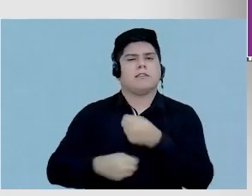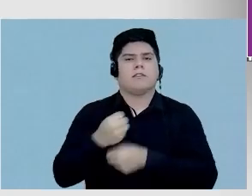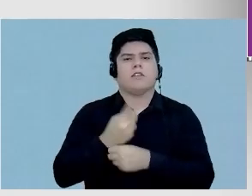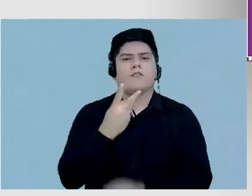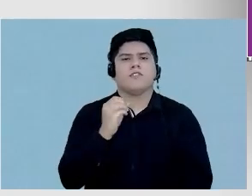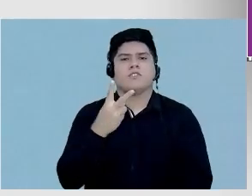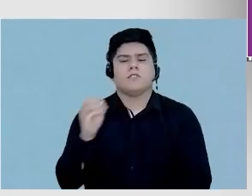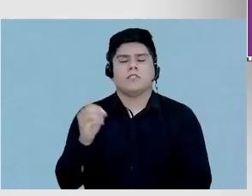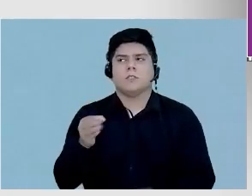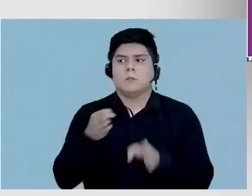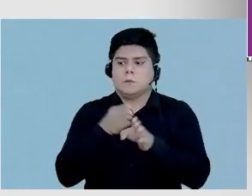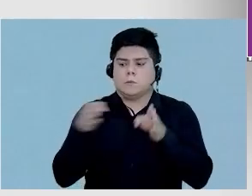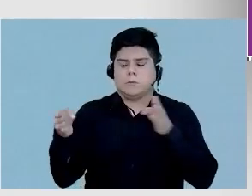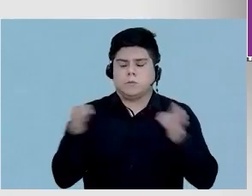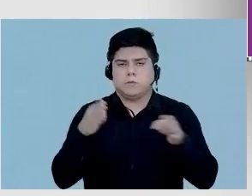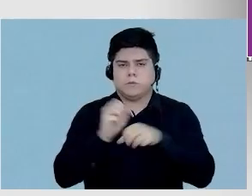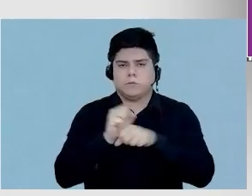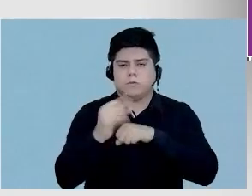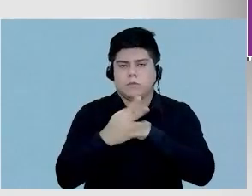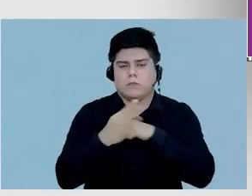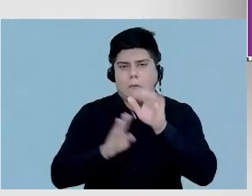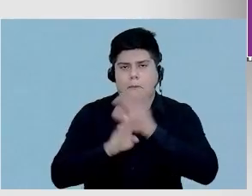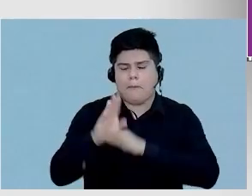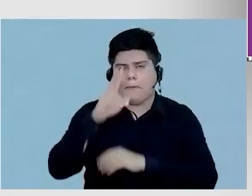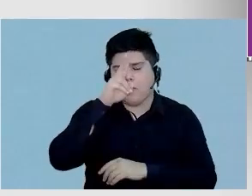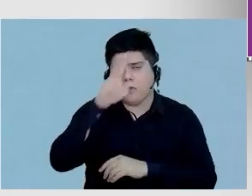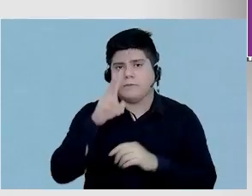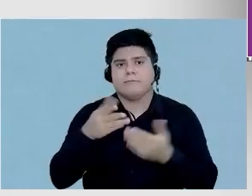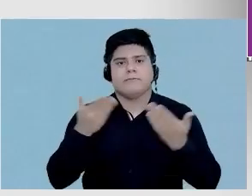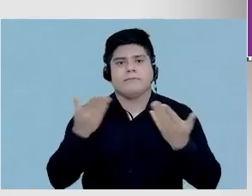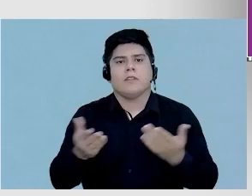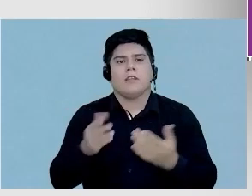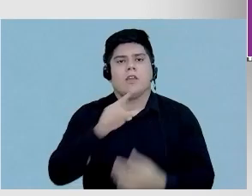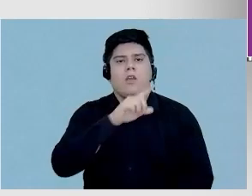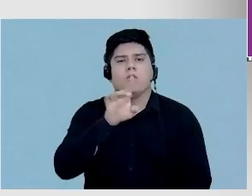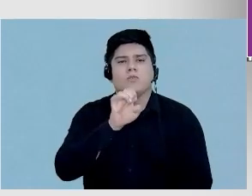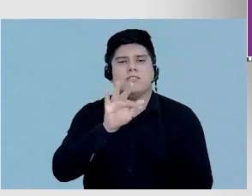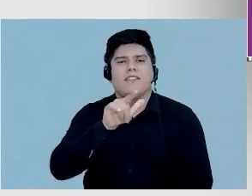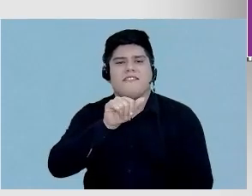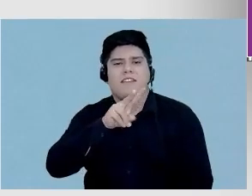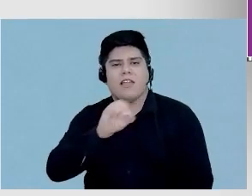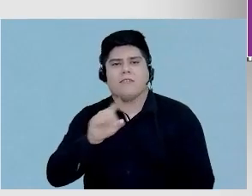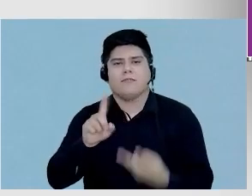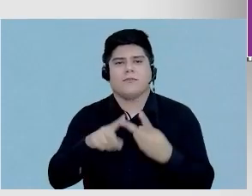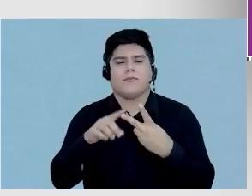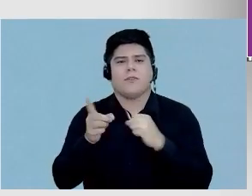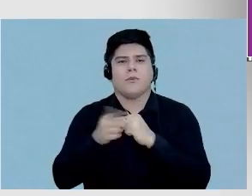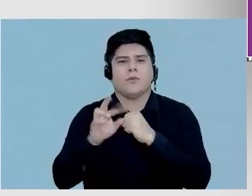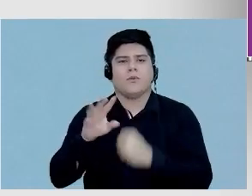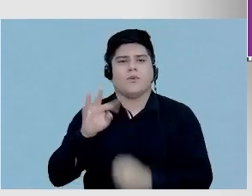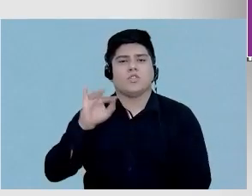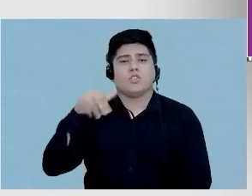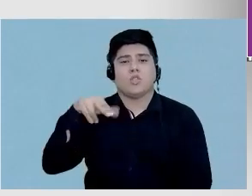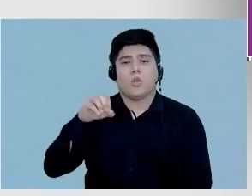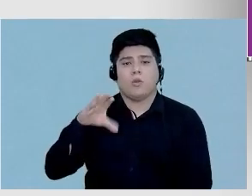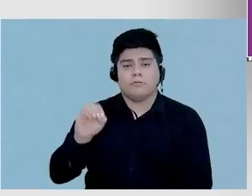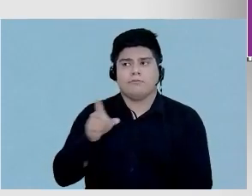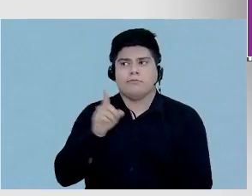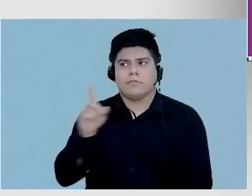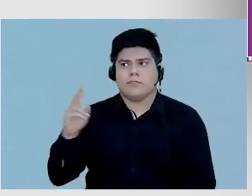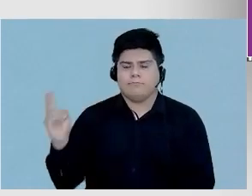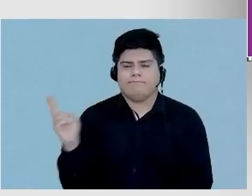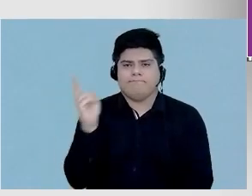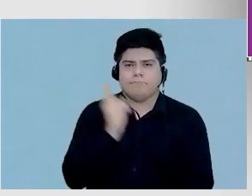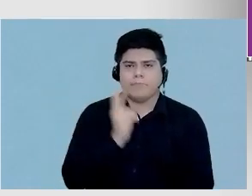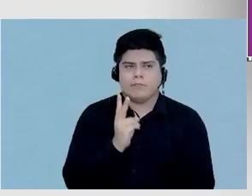pandemia. Aí, quando o Zé Flávio e o doutor Tinoco, eles trazem para mim a ideia de trazer para próprio cardíaco